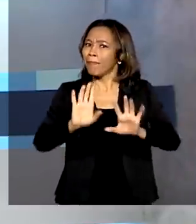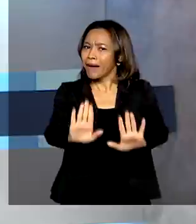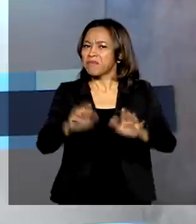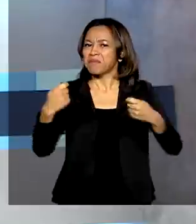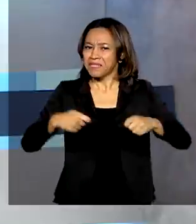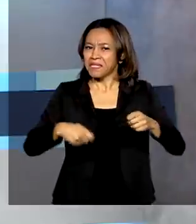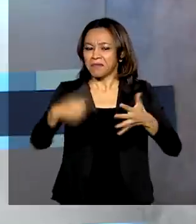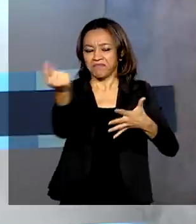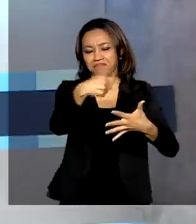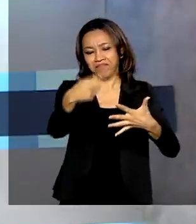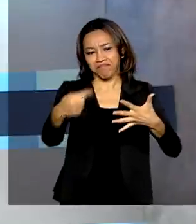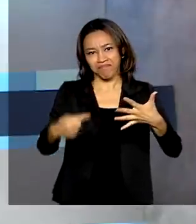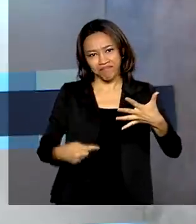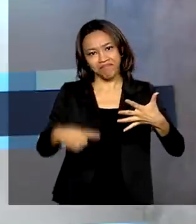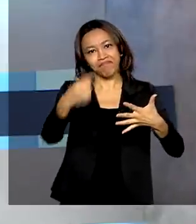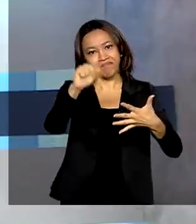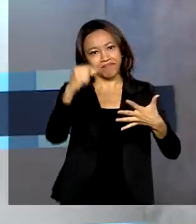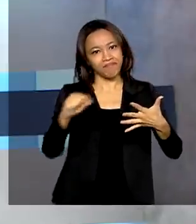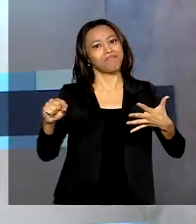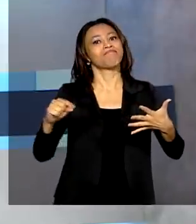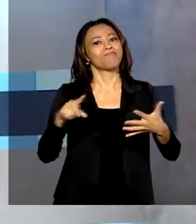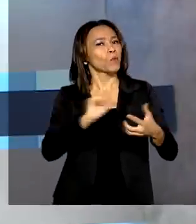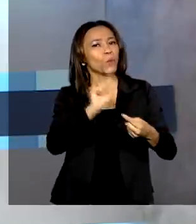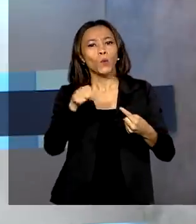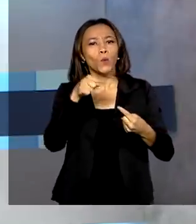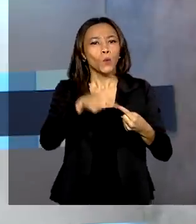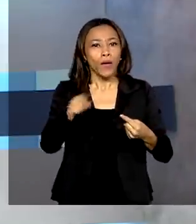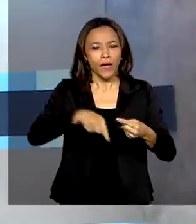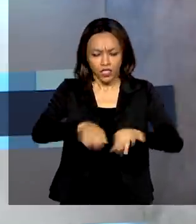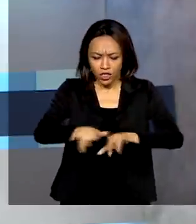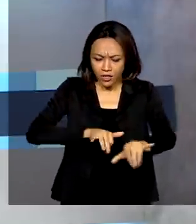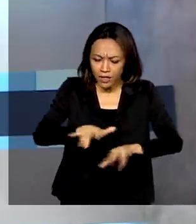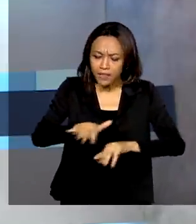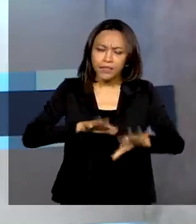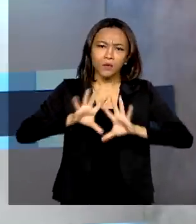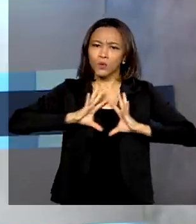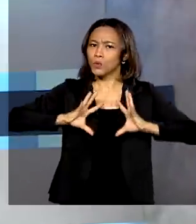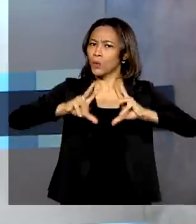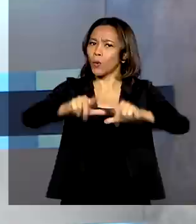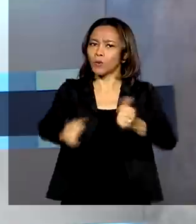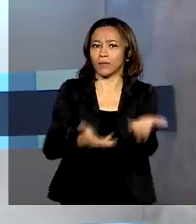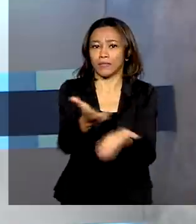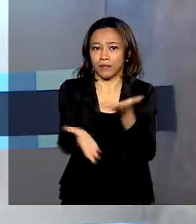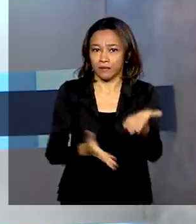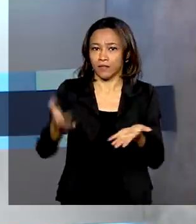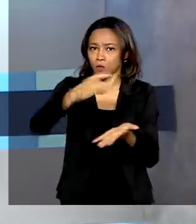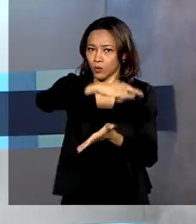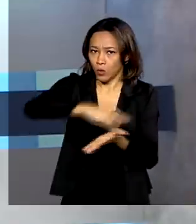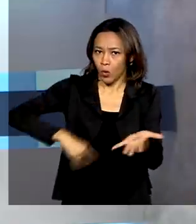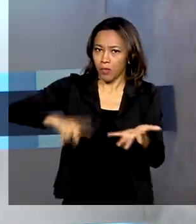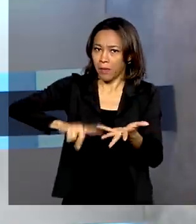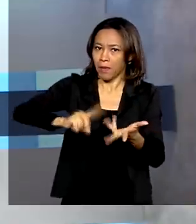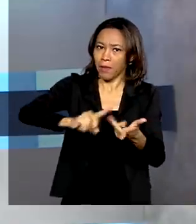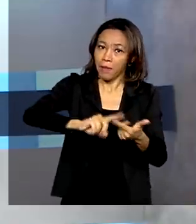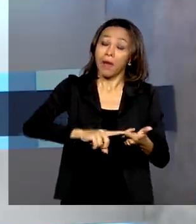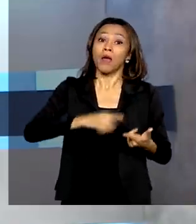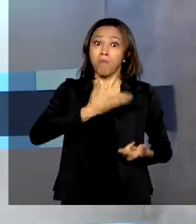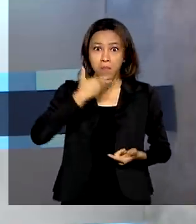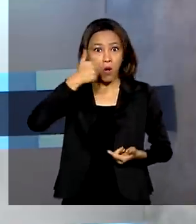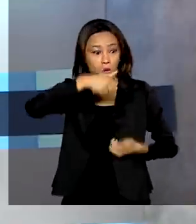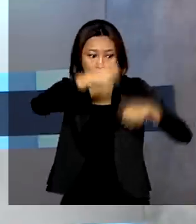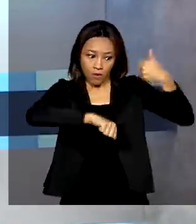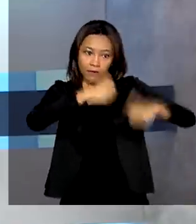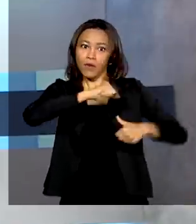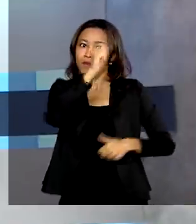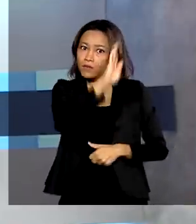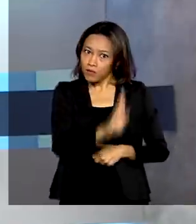precisa atender uma série de requisitos. Entre eles, a digitalização dos serviços. A OCDE melhorou a classificação do Brasil no